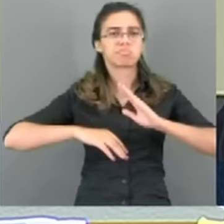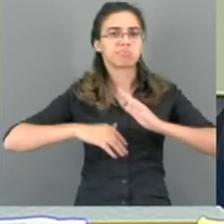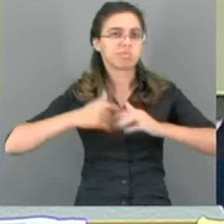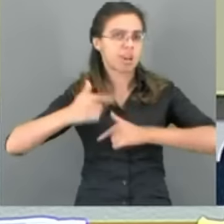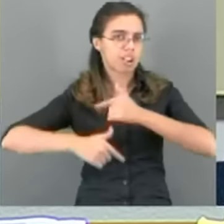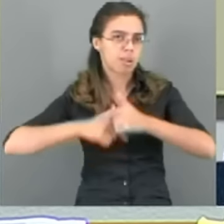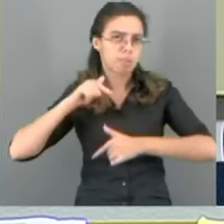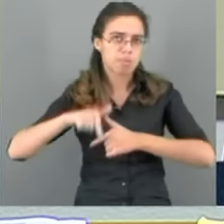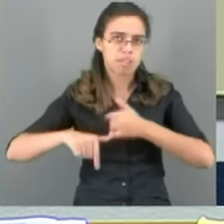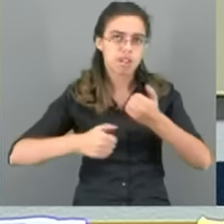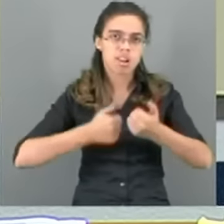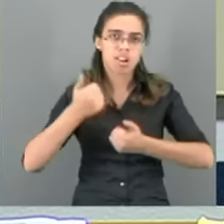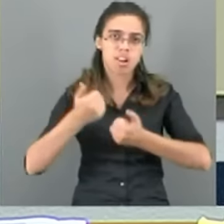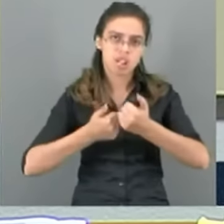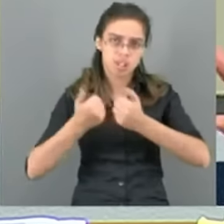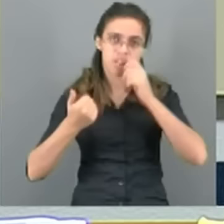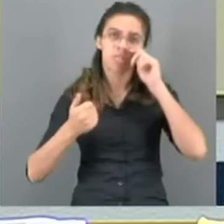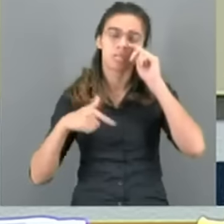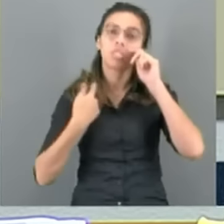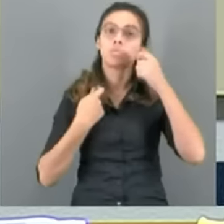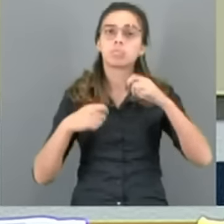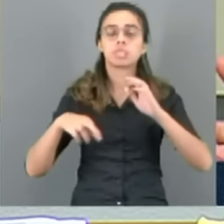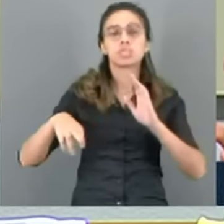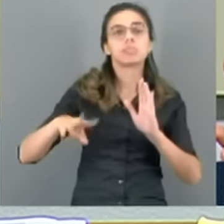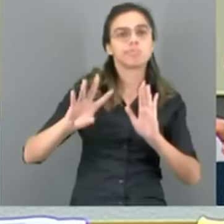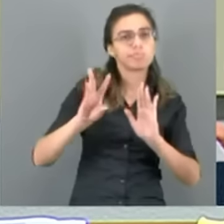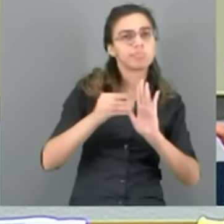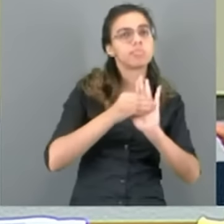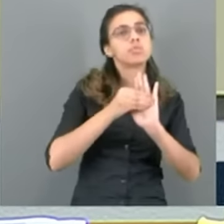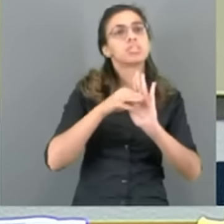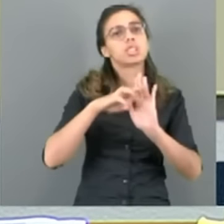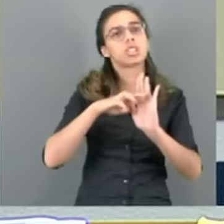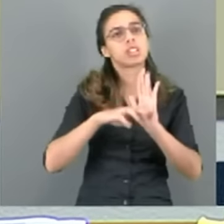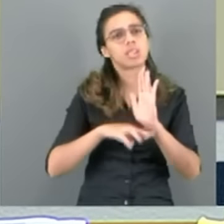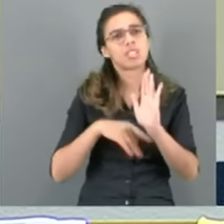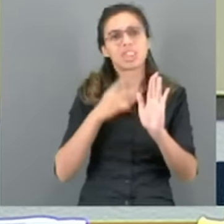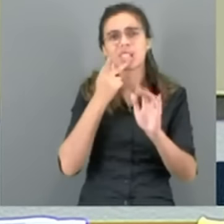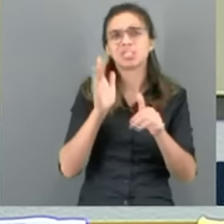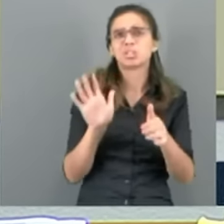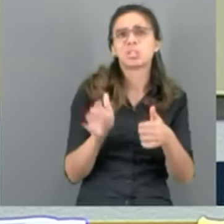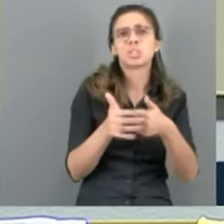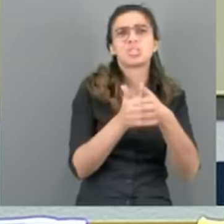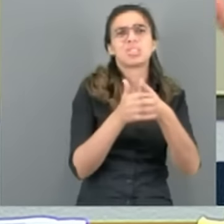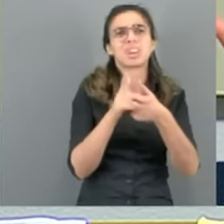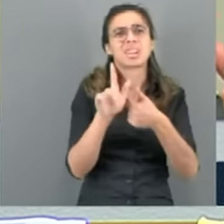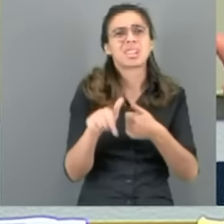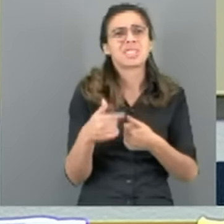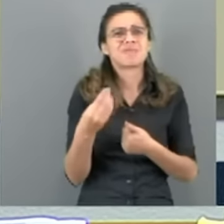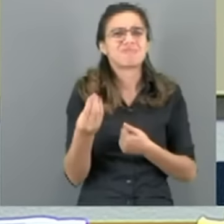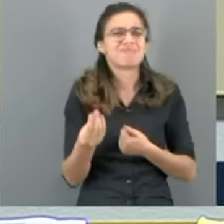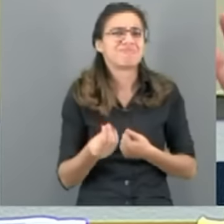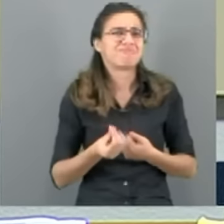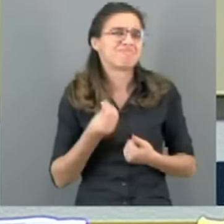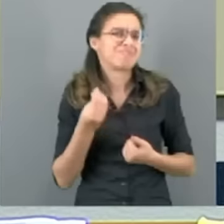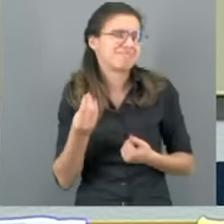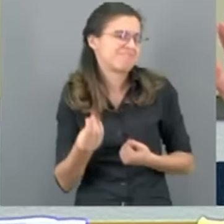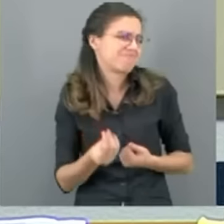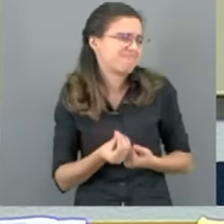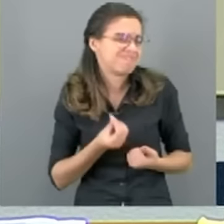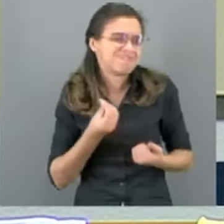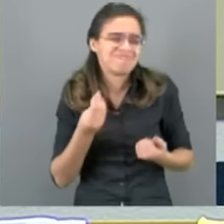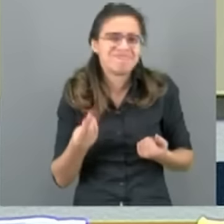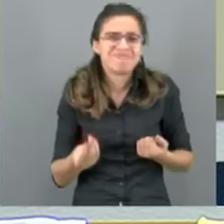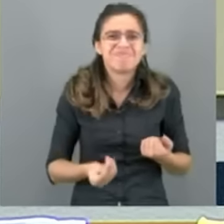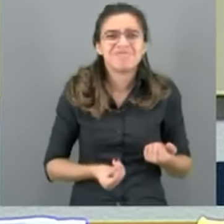realmente. E essa questão de querer esconder o que os outros fizeram, é o negócio mais mesquinho que eu vi na minha vida, senadora Damares.